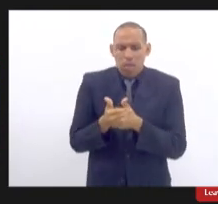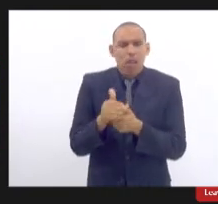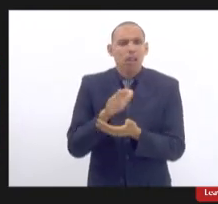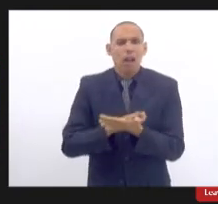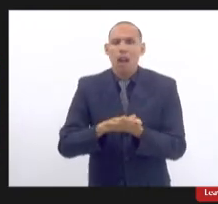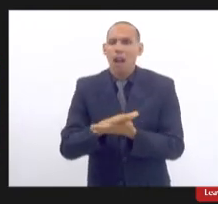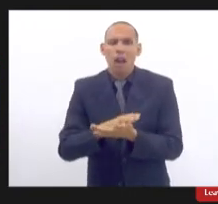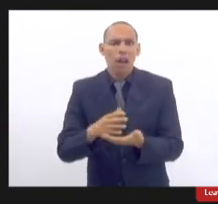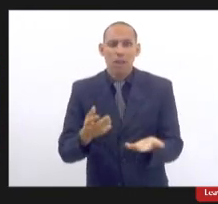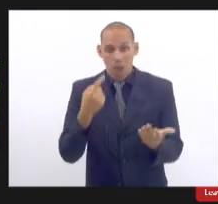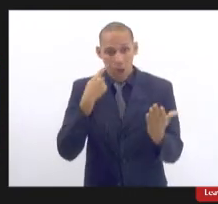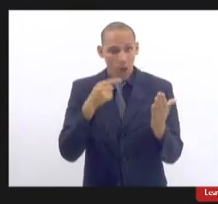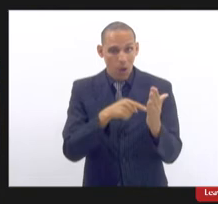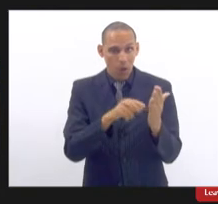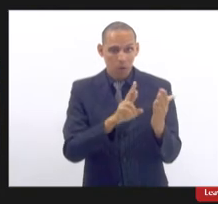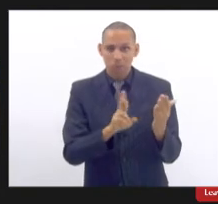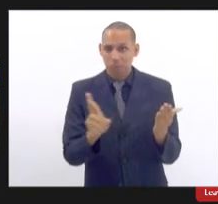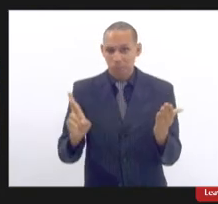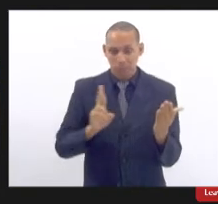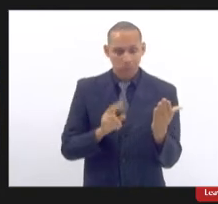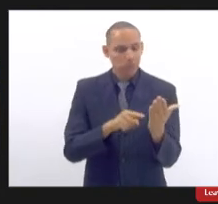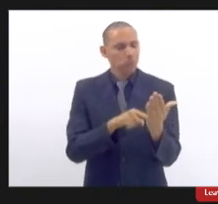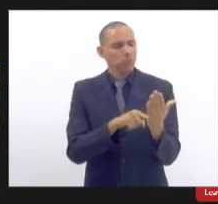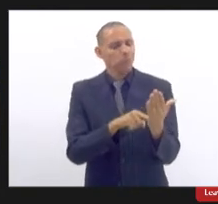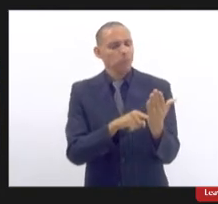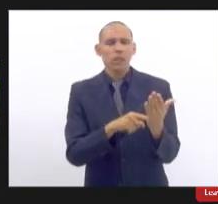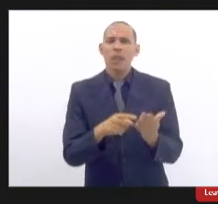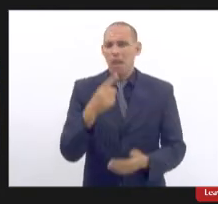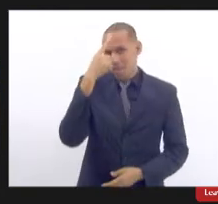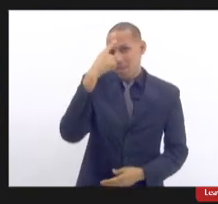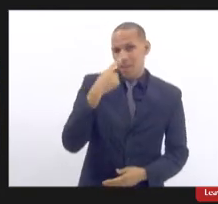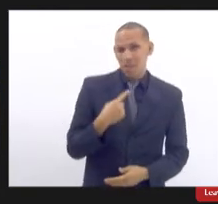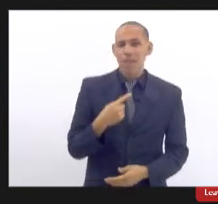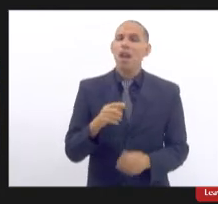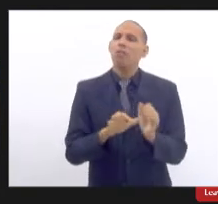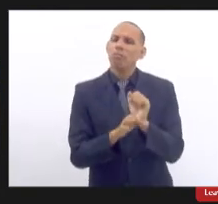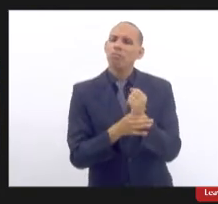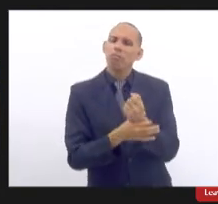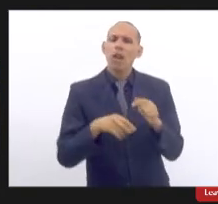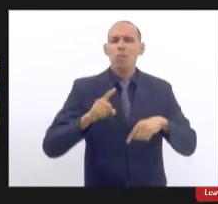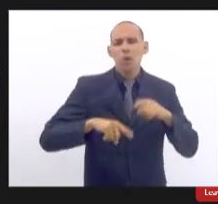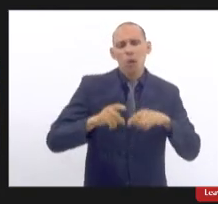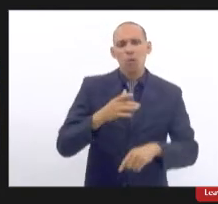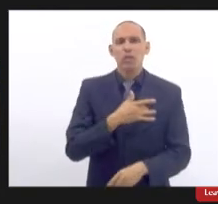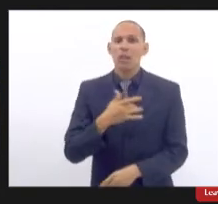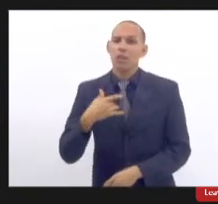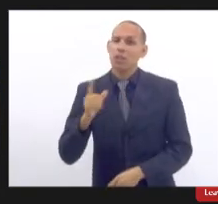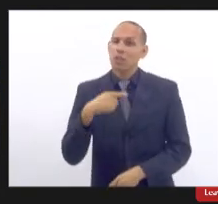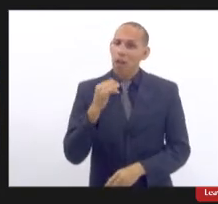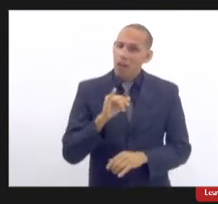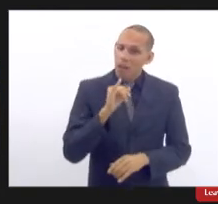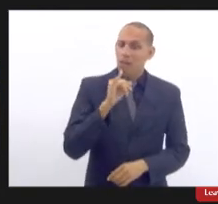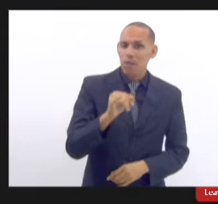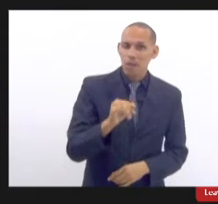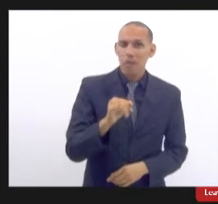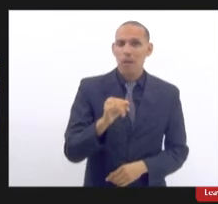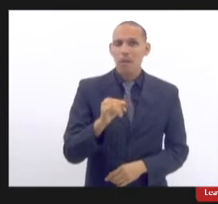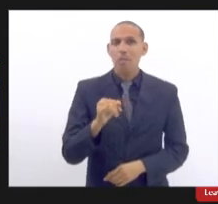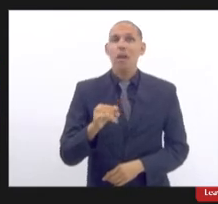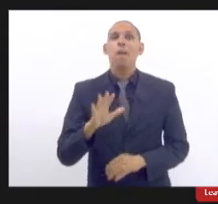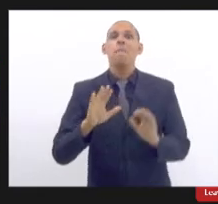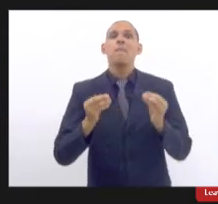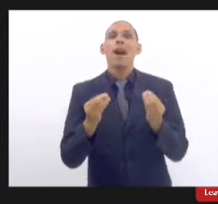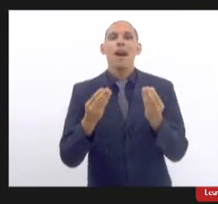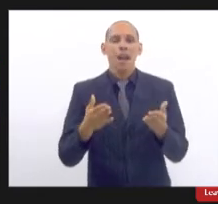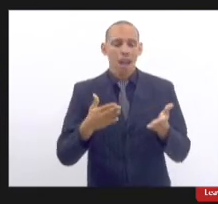resposta então foi assim sobre o perfil de segurança dos produtos para a saúde informamos que para a obtenção da aprovação do